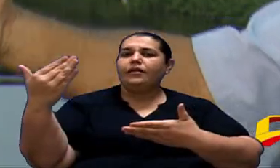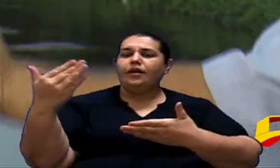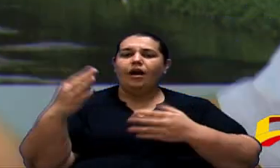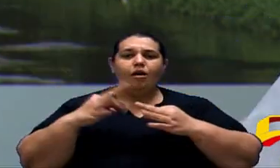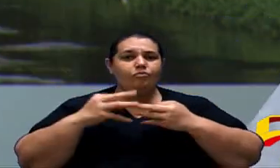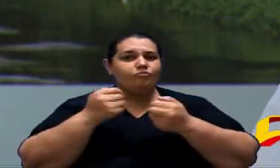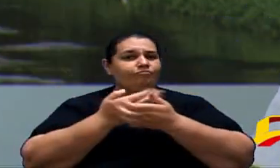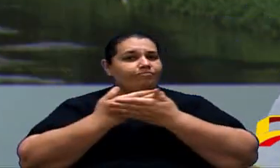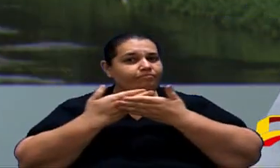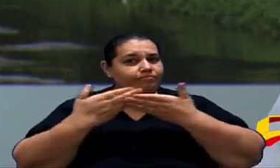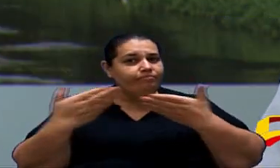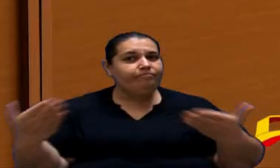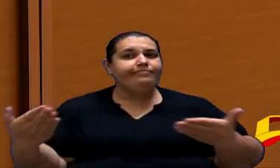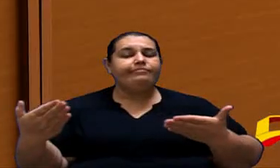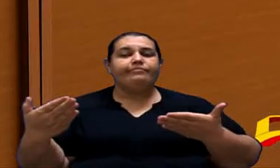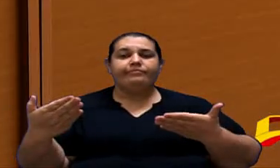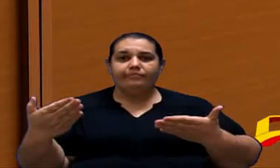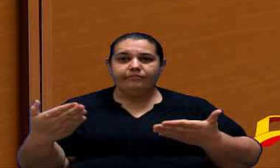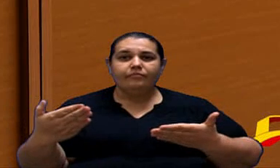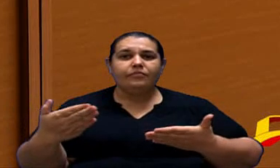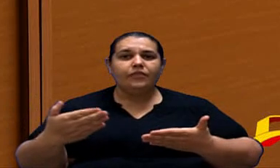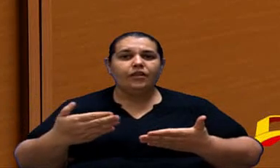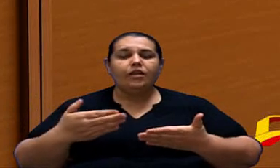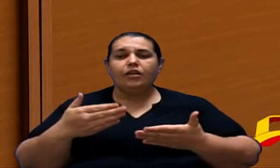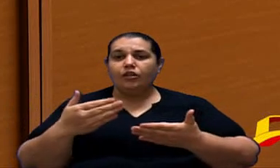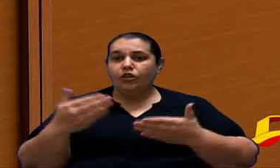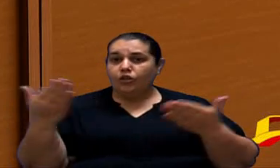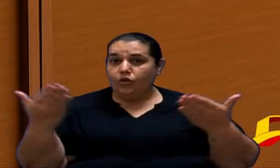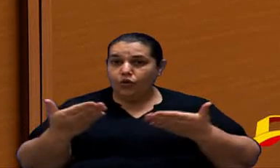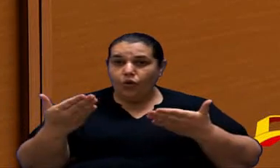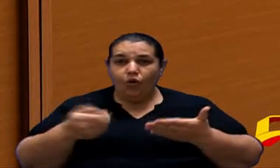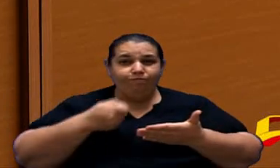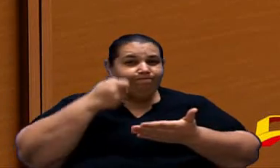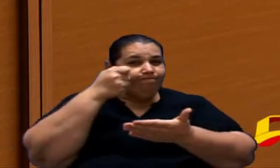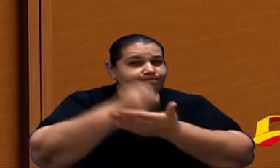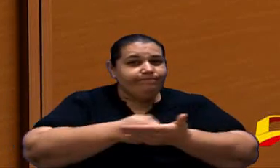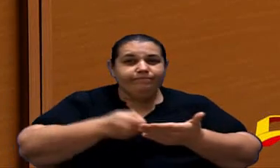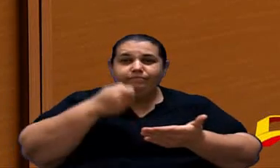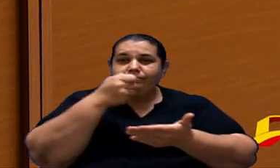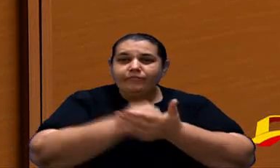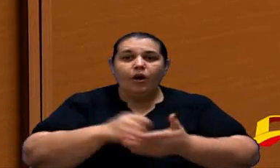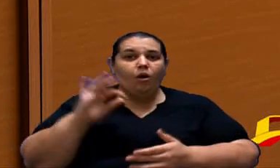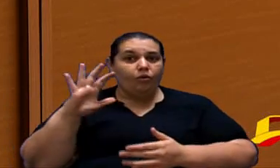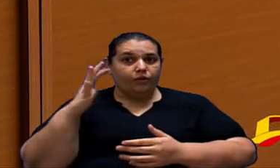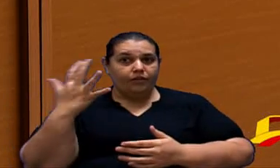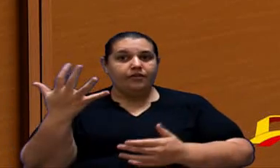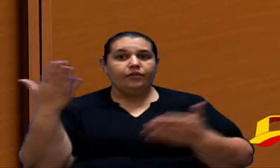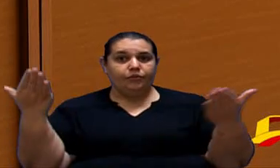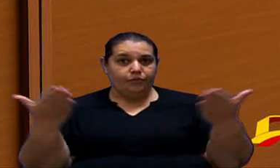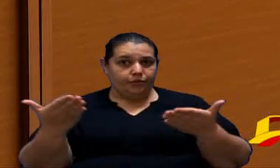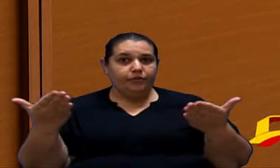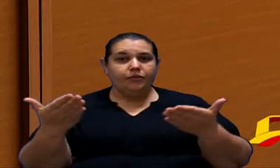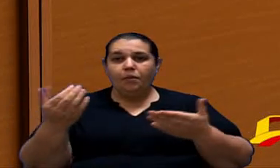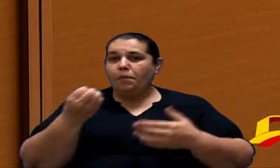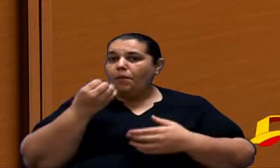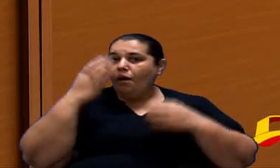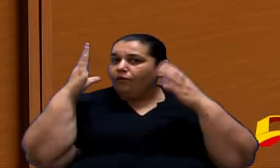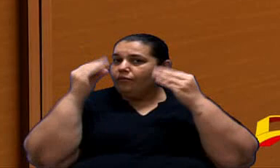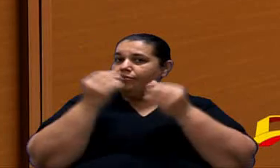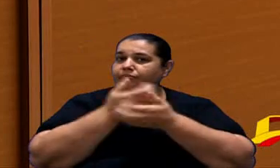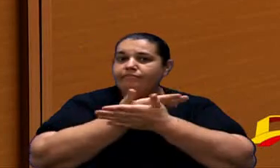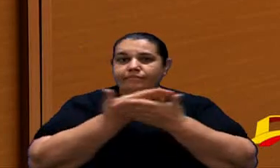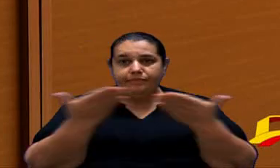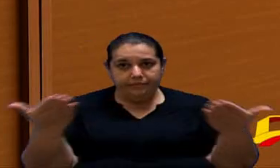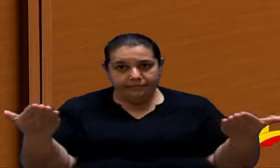a todos vocês, todos vocês que empenharam para isso, para a gente estar acontecendo isso daqui hoje. Boa noite para todos.